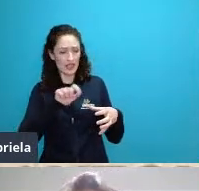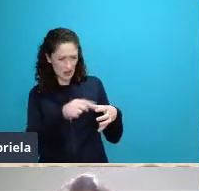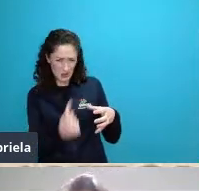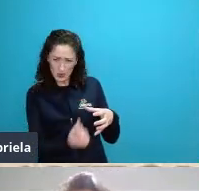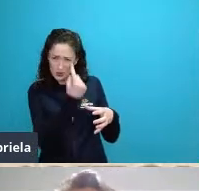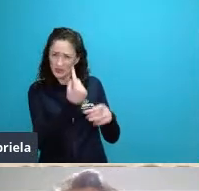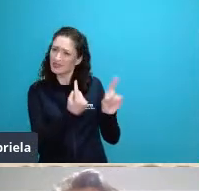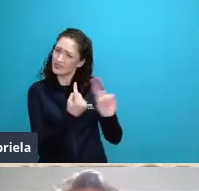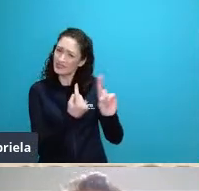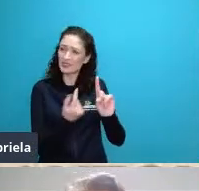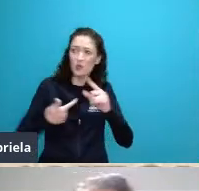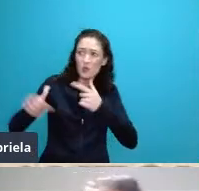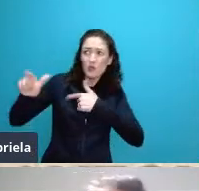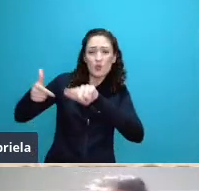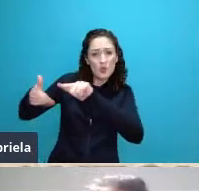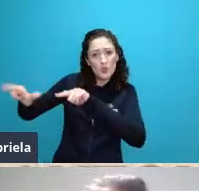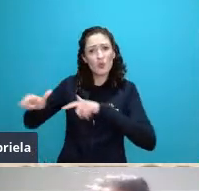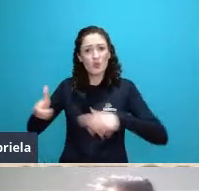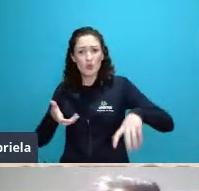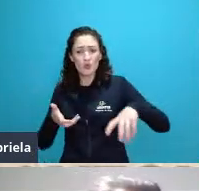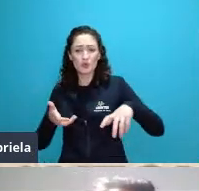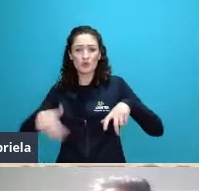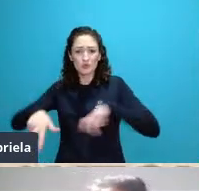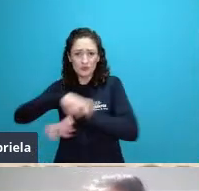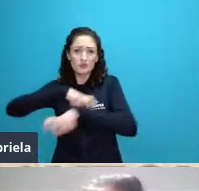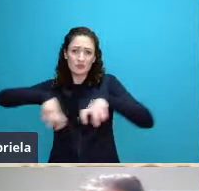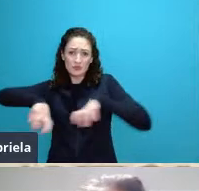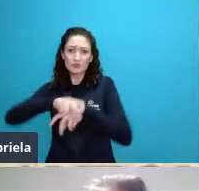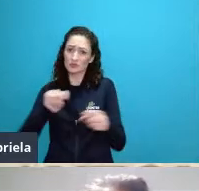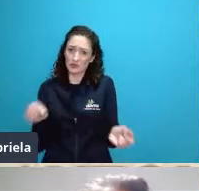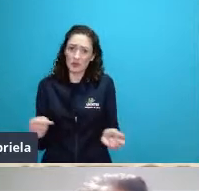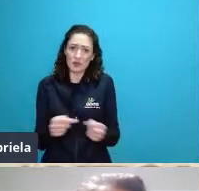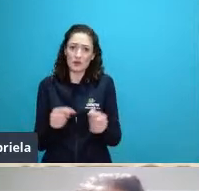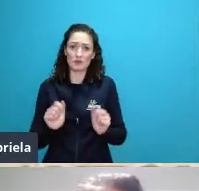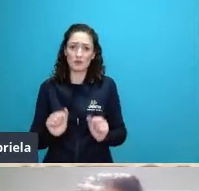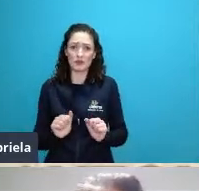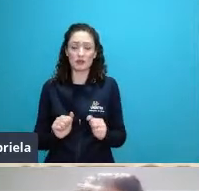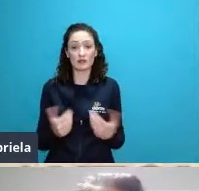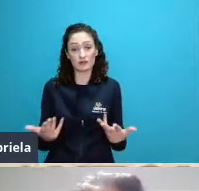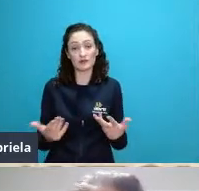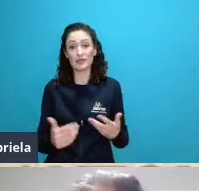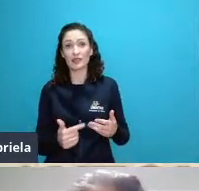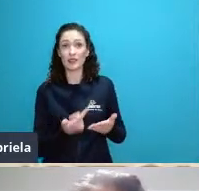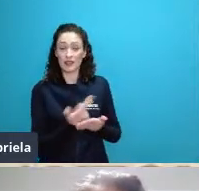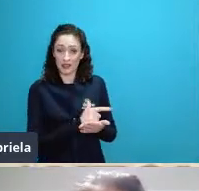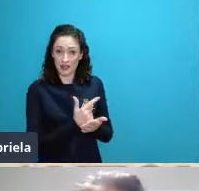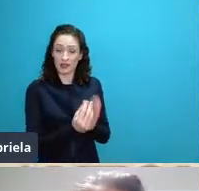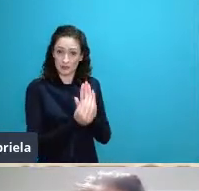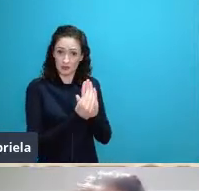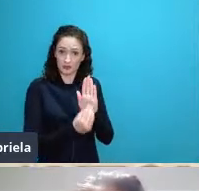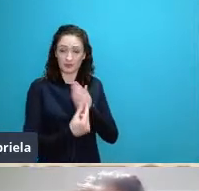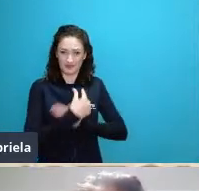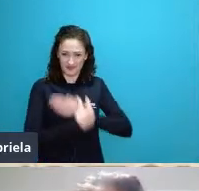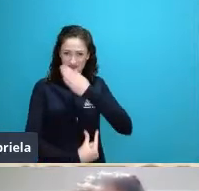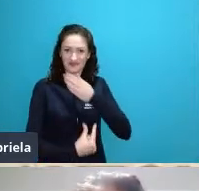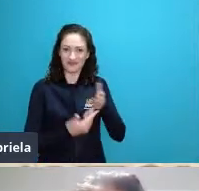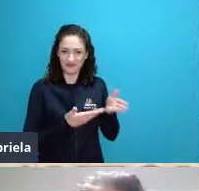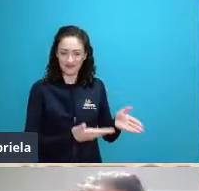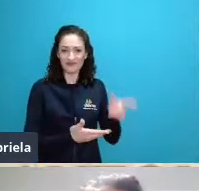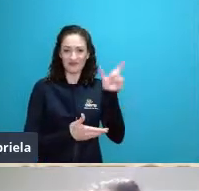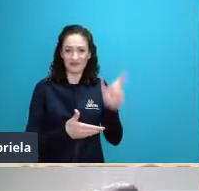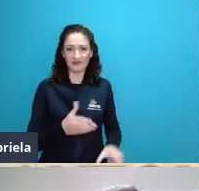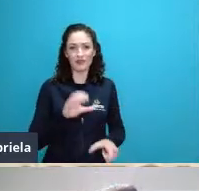então nesse livro e em vários artigos subsequentes várias entrevistas e palestras o Odum advogou que